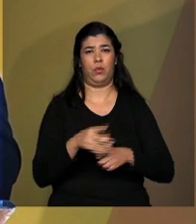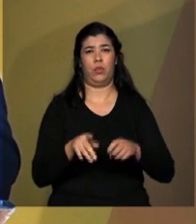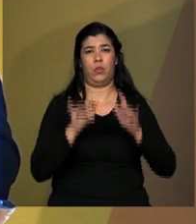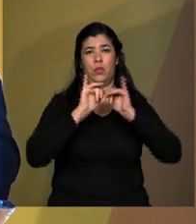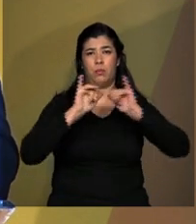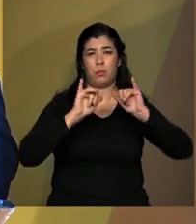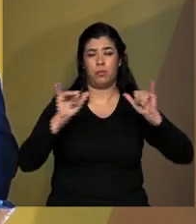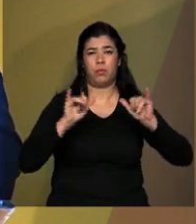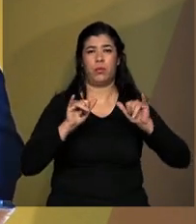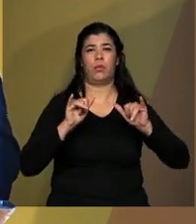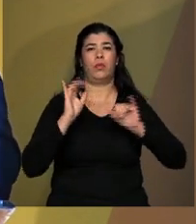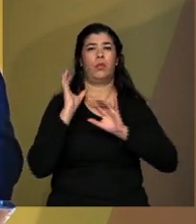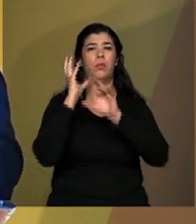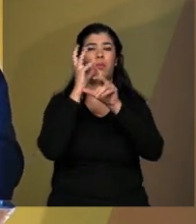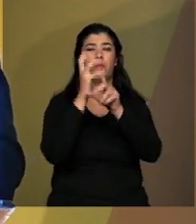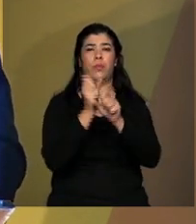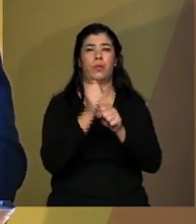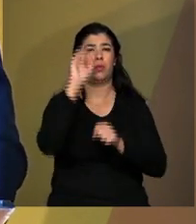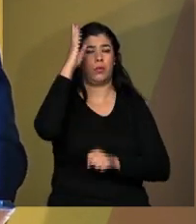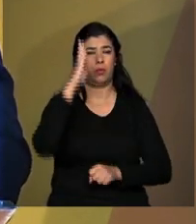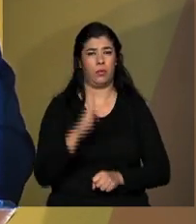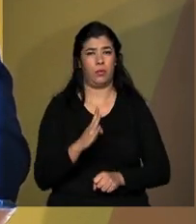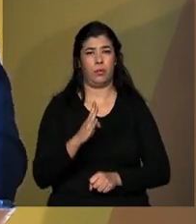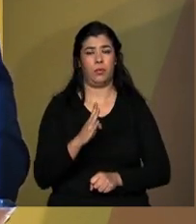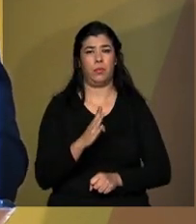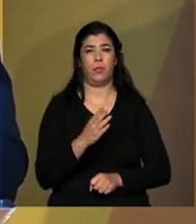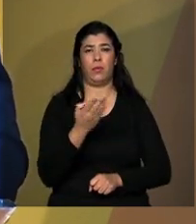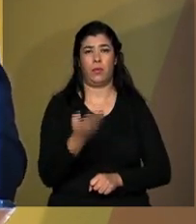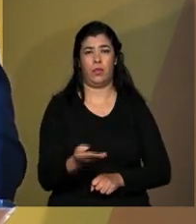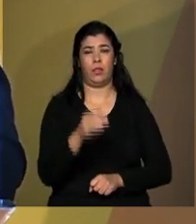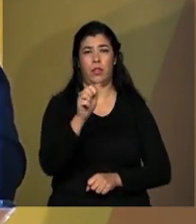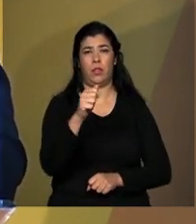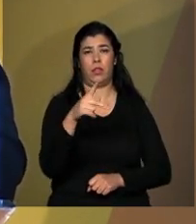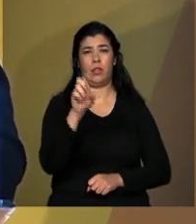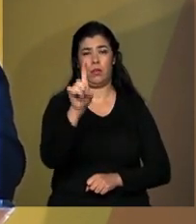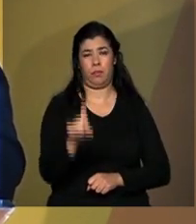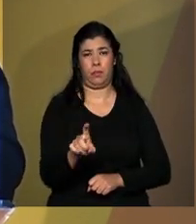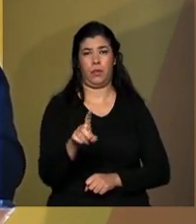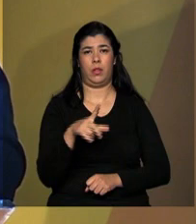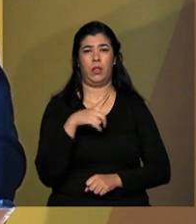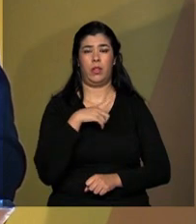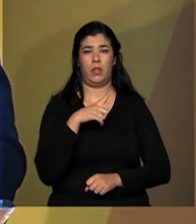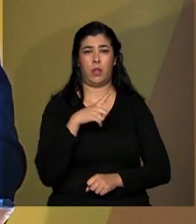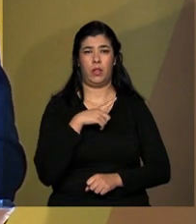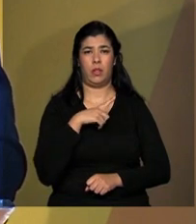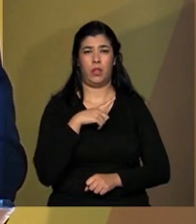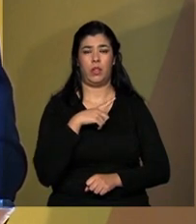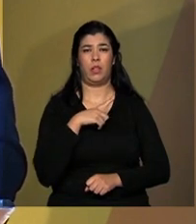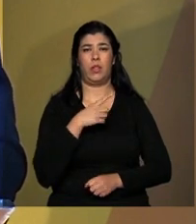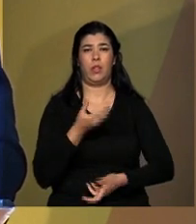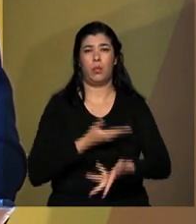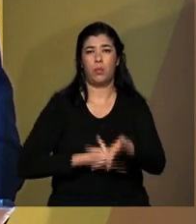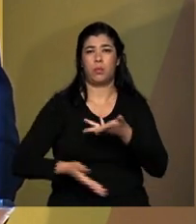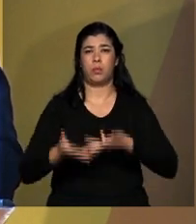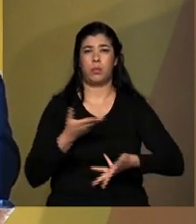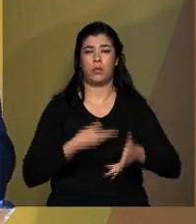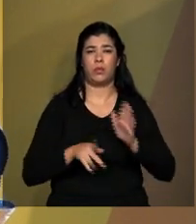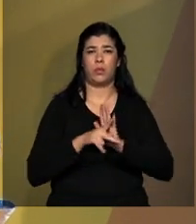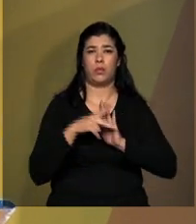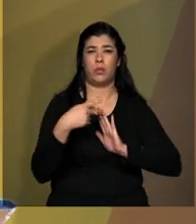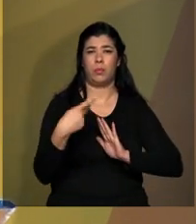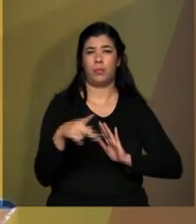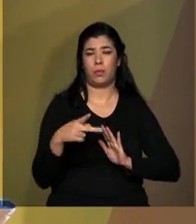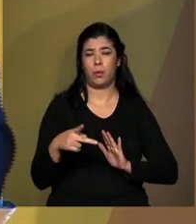brasileiras. Além do mais, a agência tem